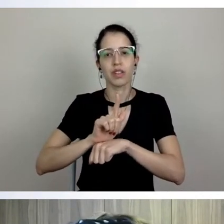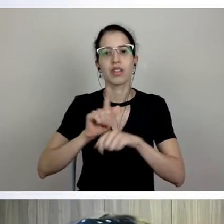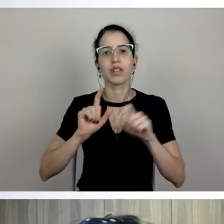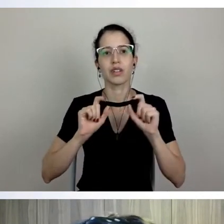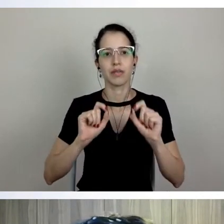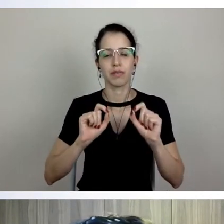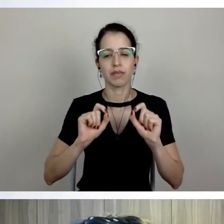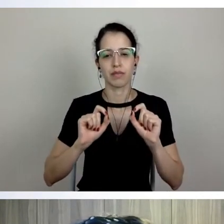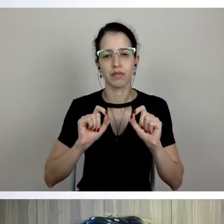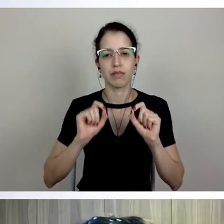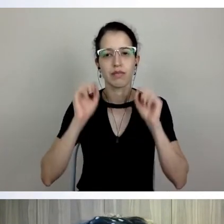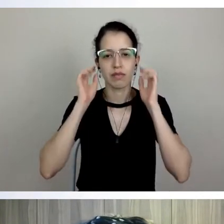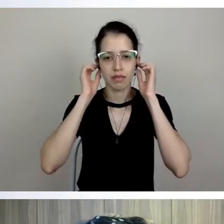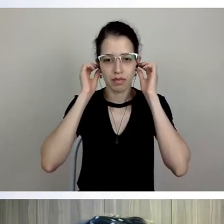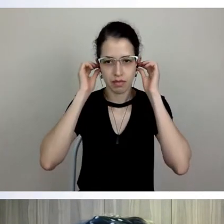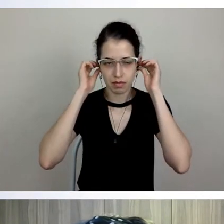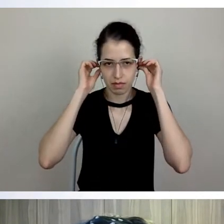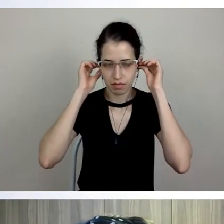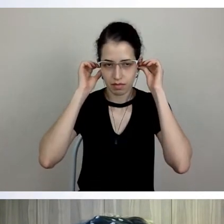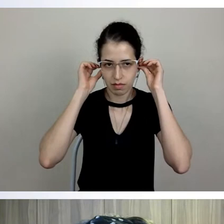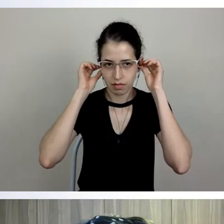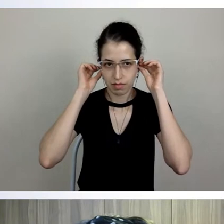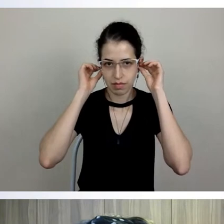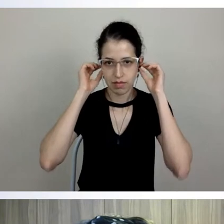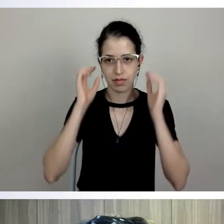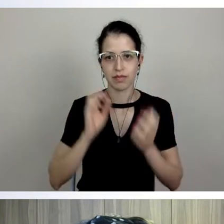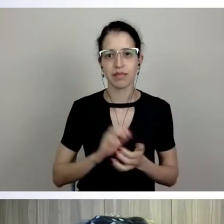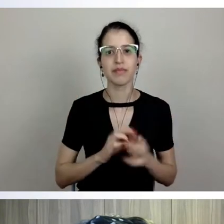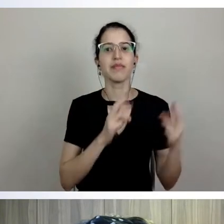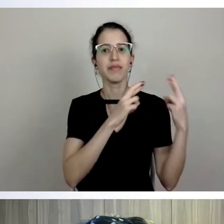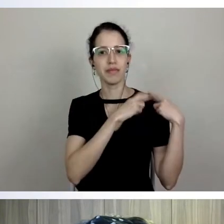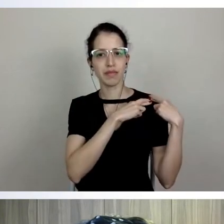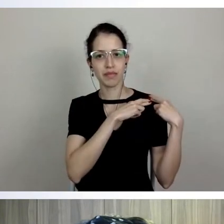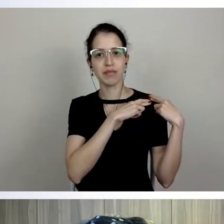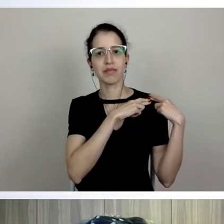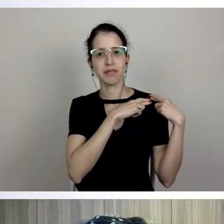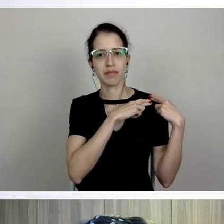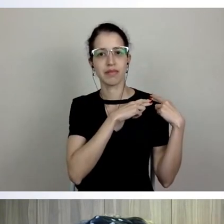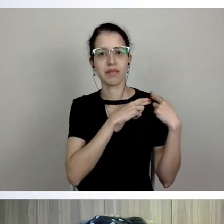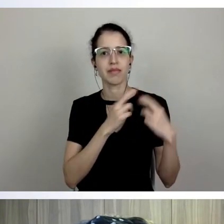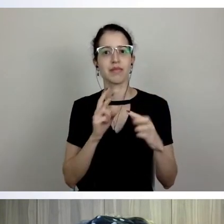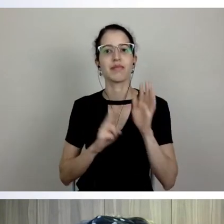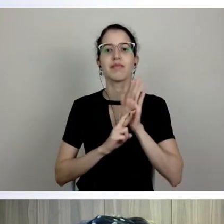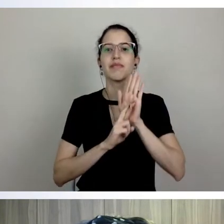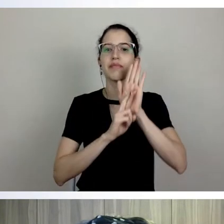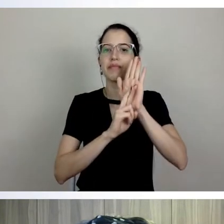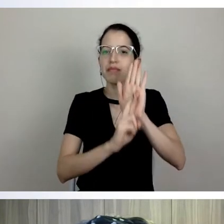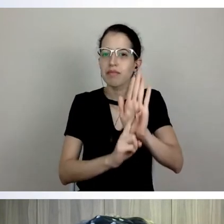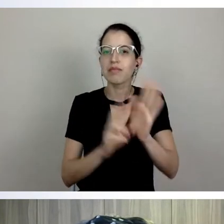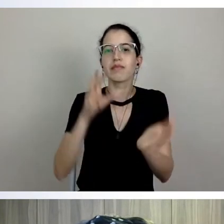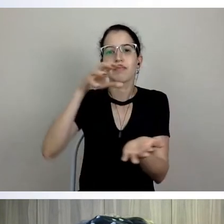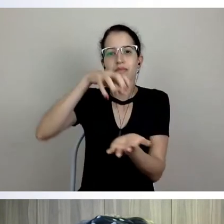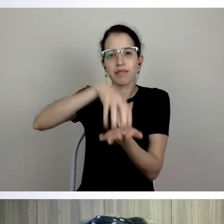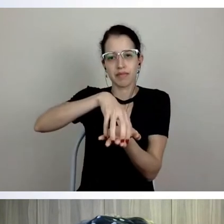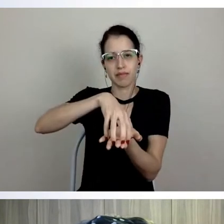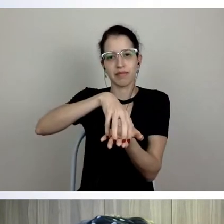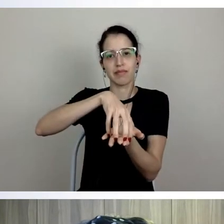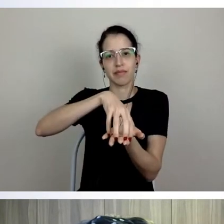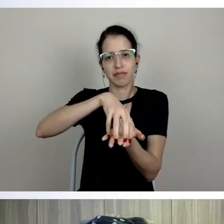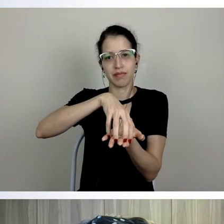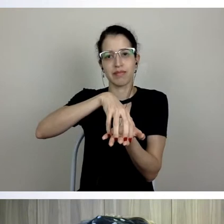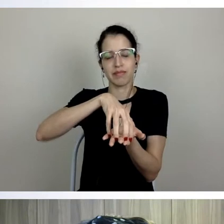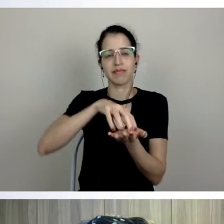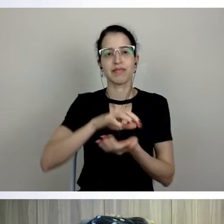tiramos essa discussão, ela estava acontecendo descentralizada, dentro das coordenações de curso que fizeram o que